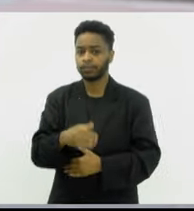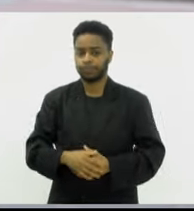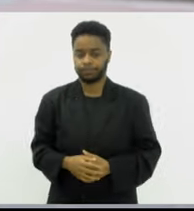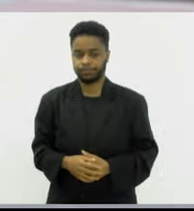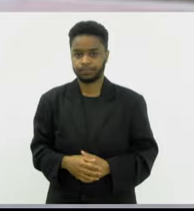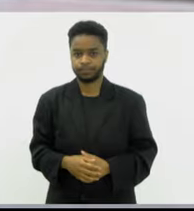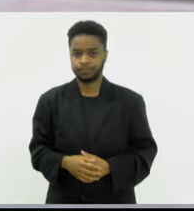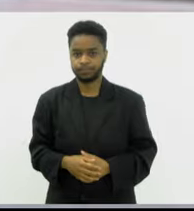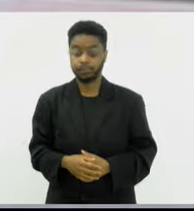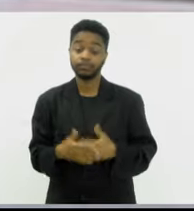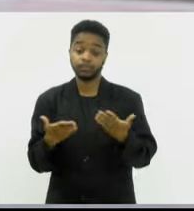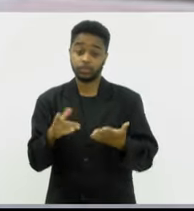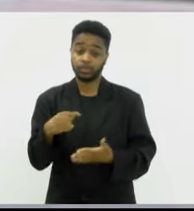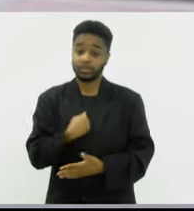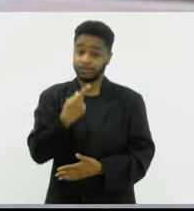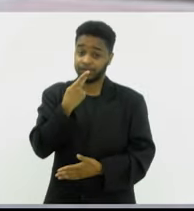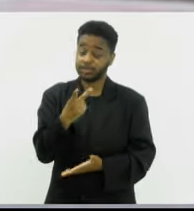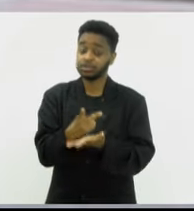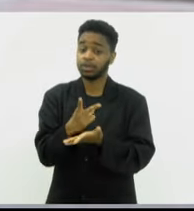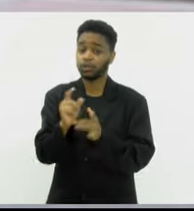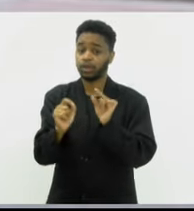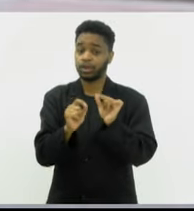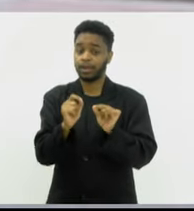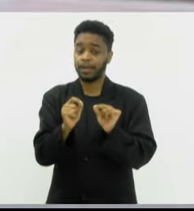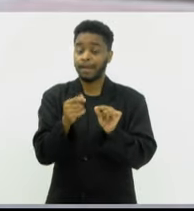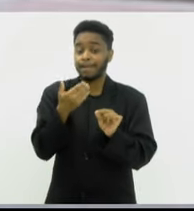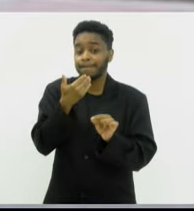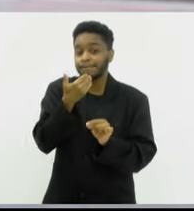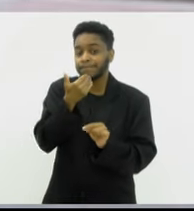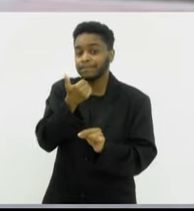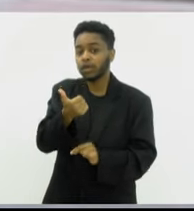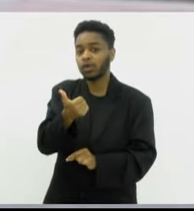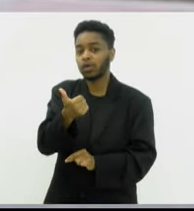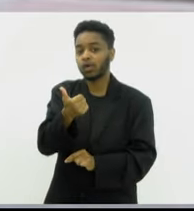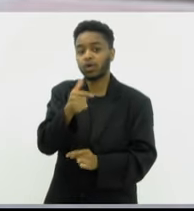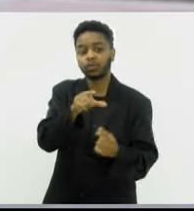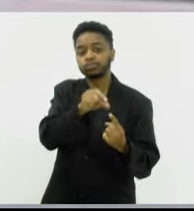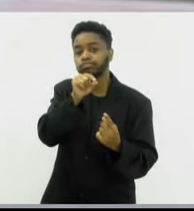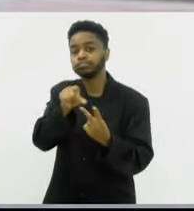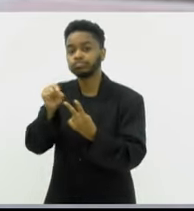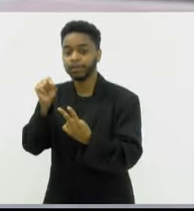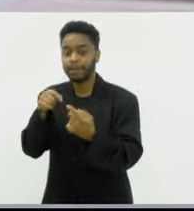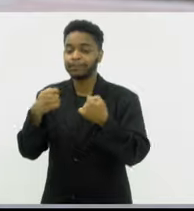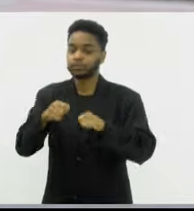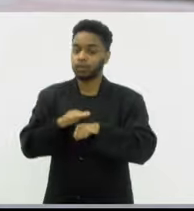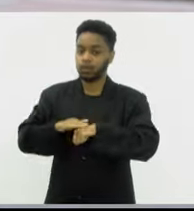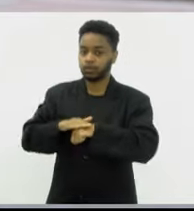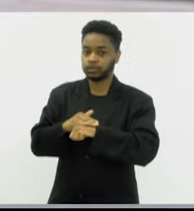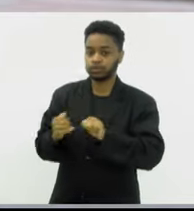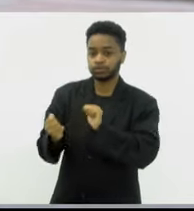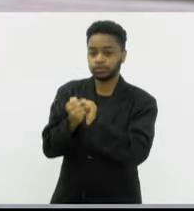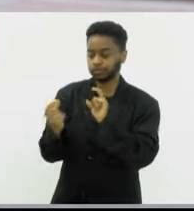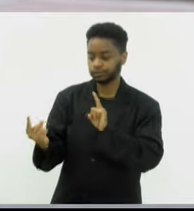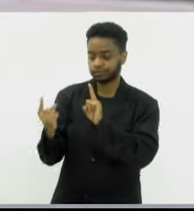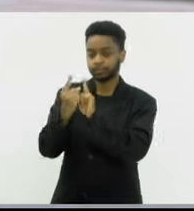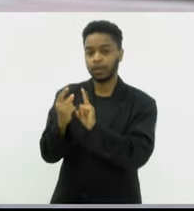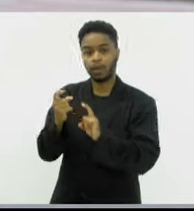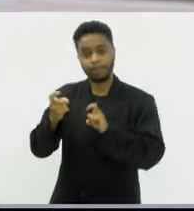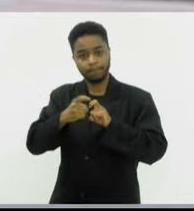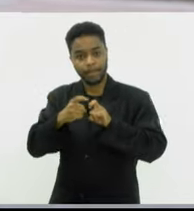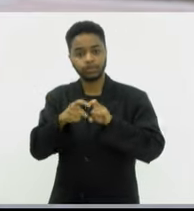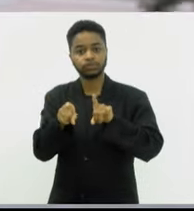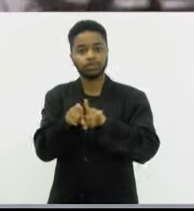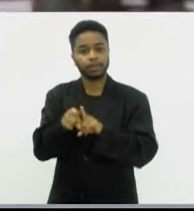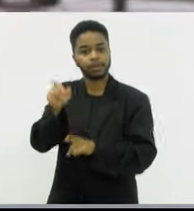Como a gente sempre fala, né? A melhor opção vai ser conversada com o médico e com a paciente. Então,